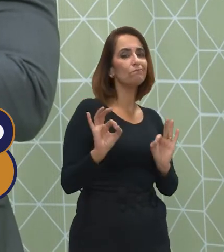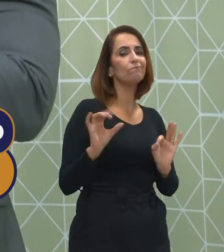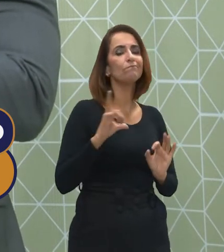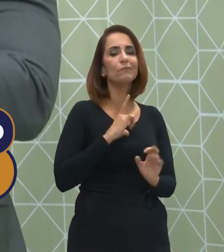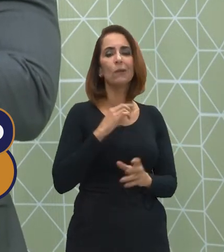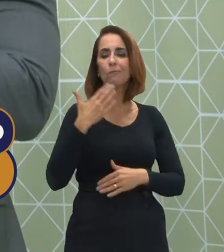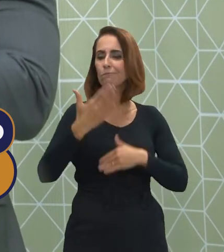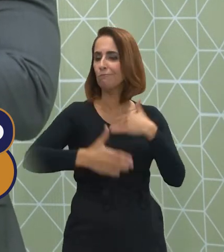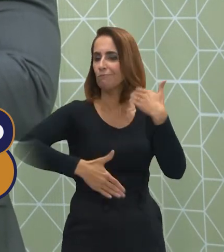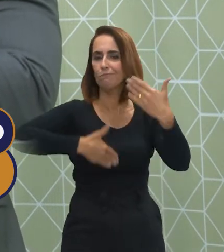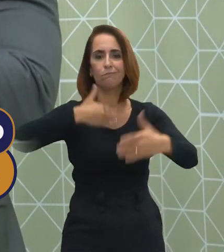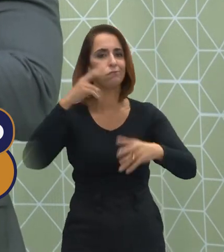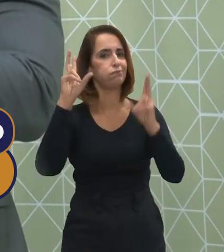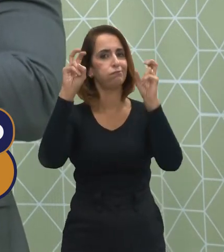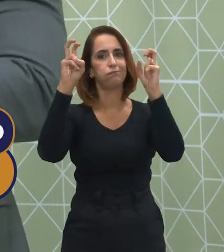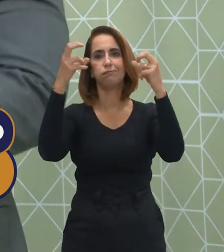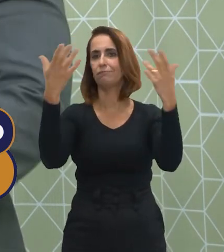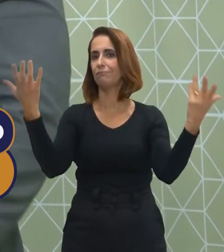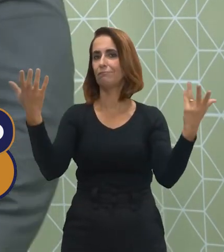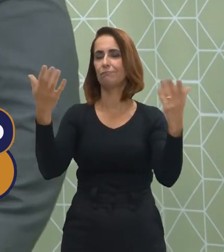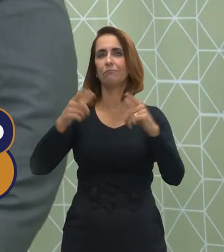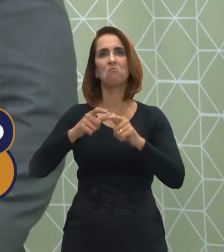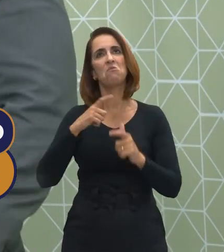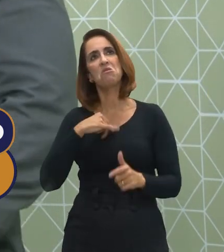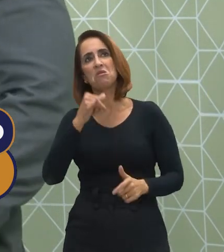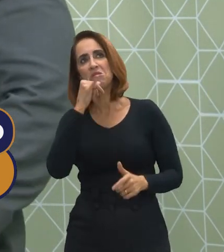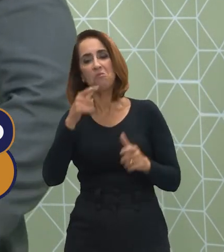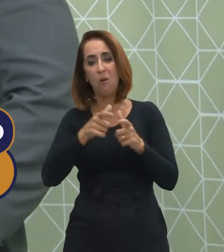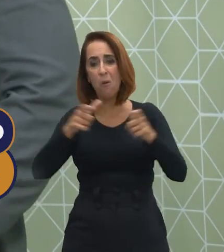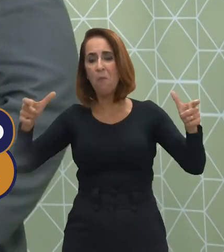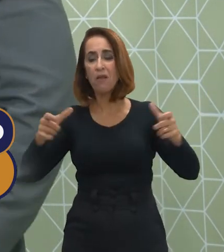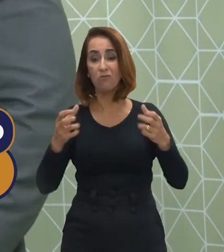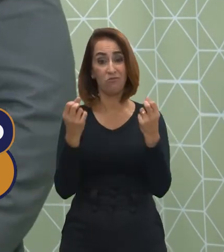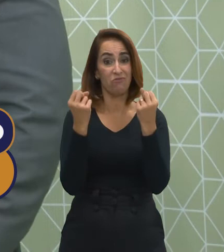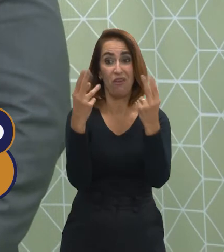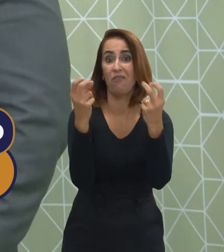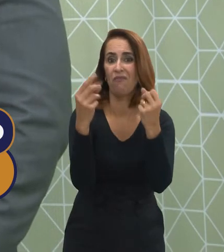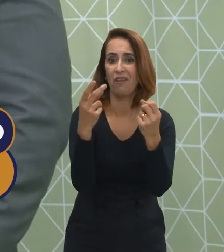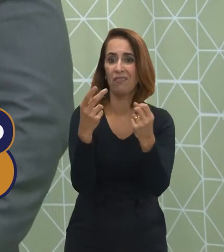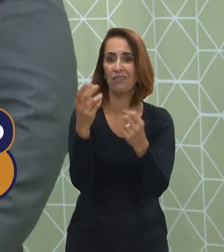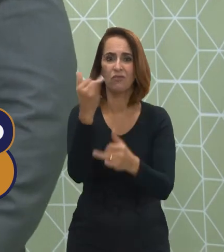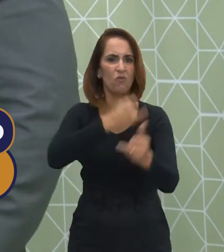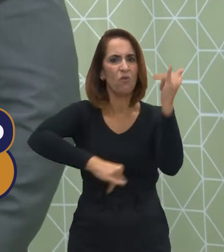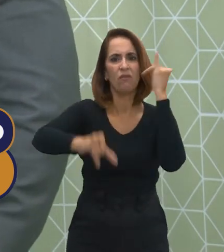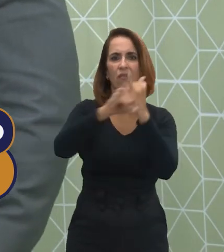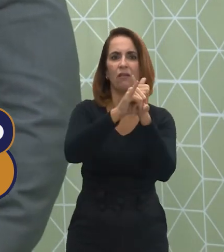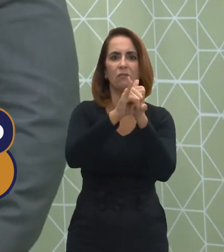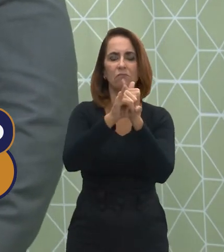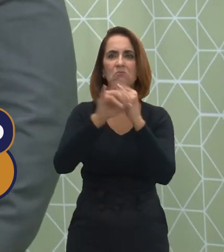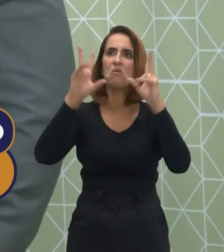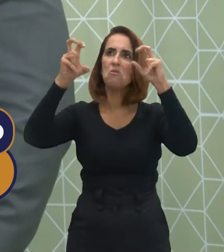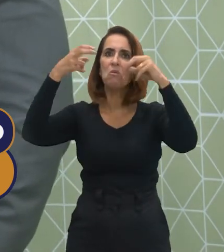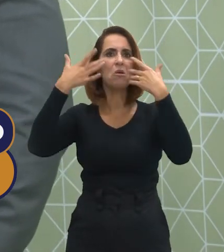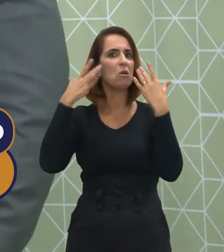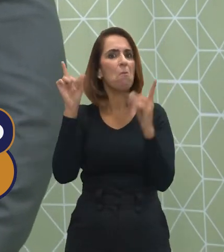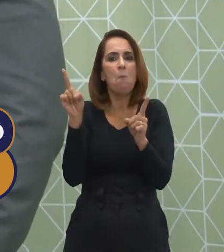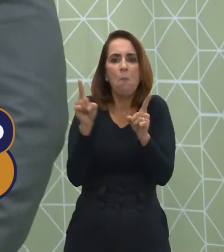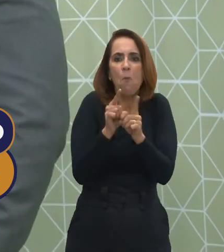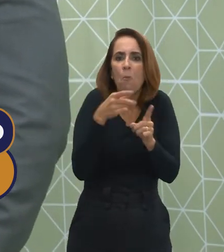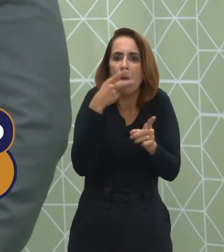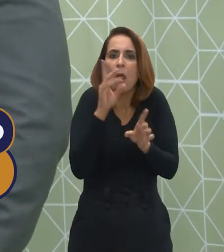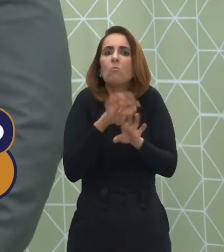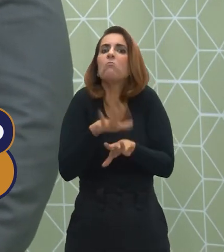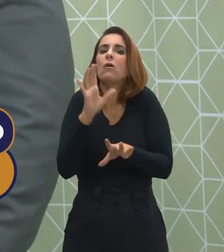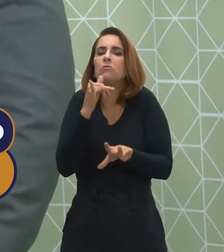temos muitos temas, por exemplo, o aumento das vendas online, é um tema que ainda está meio pouco